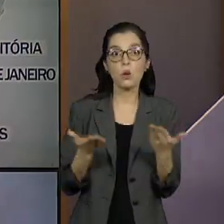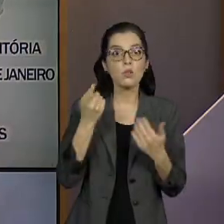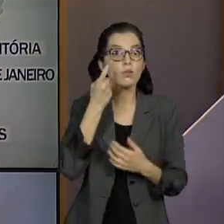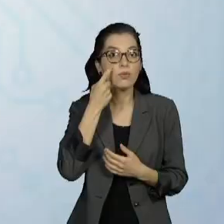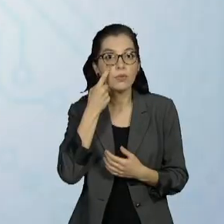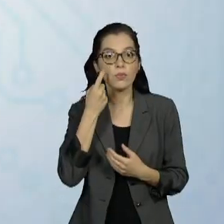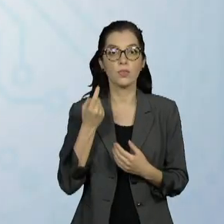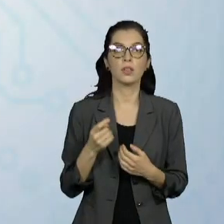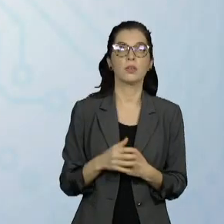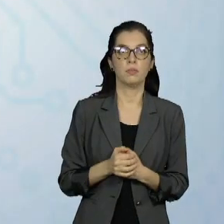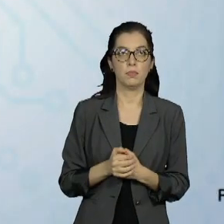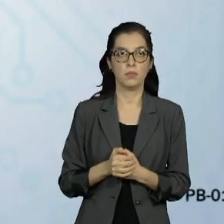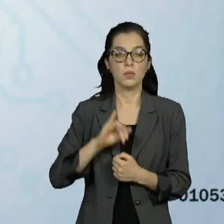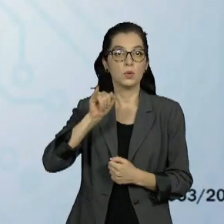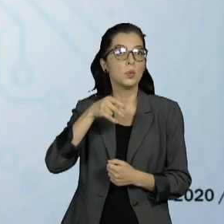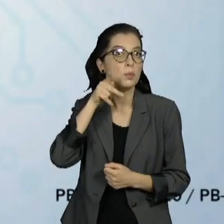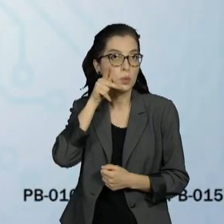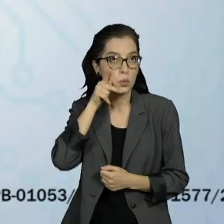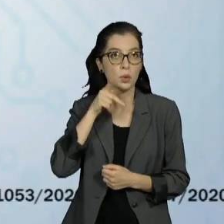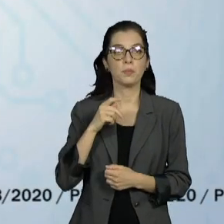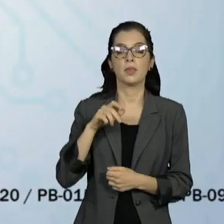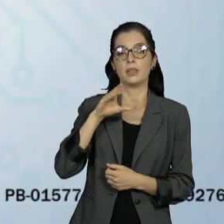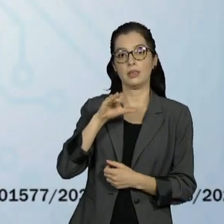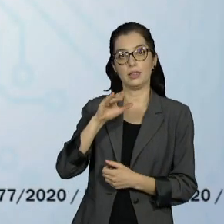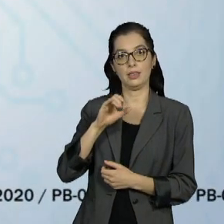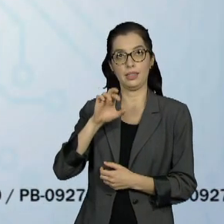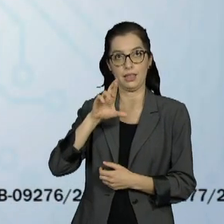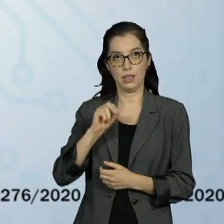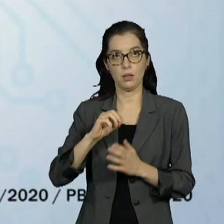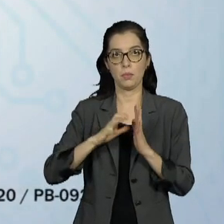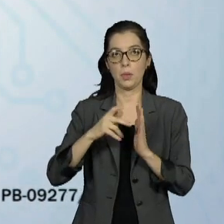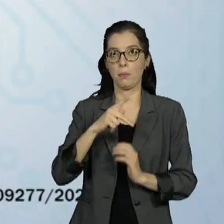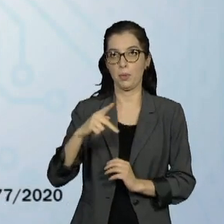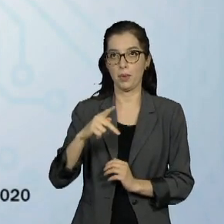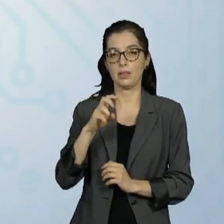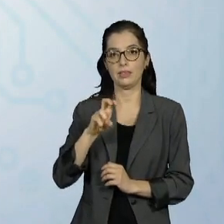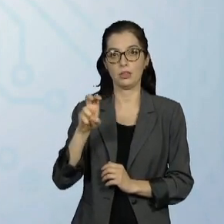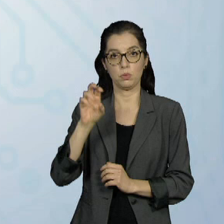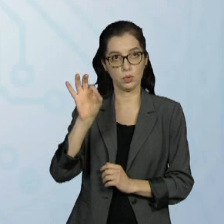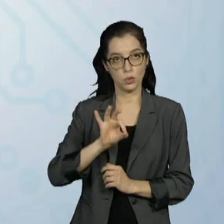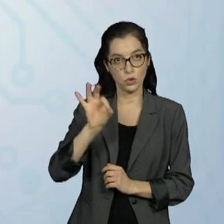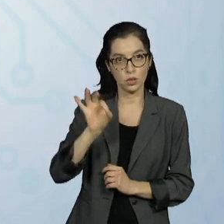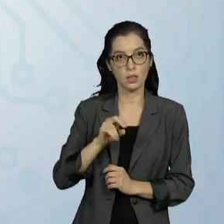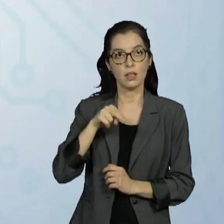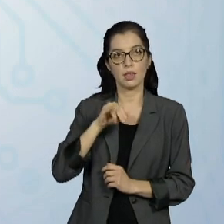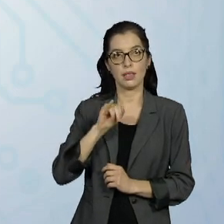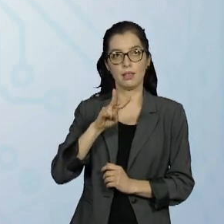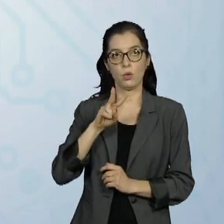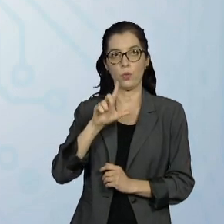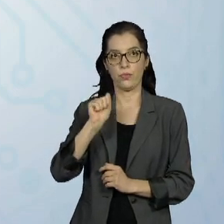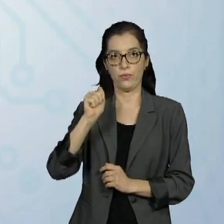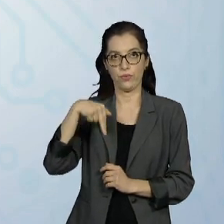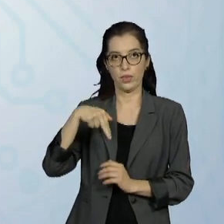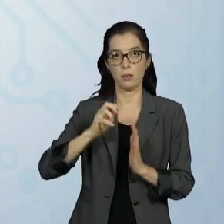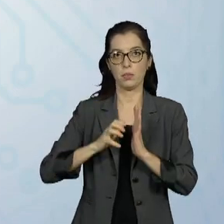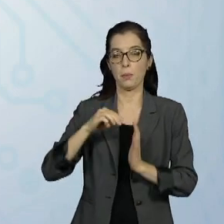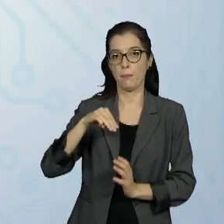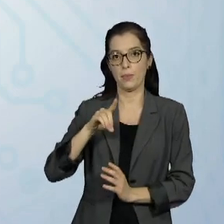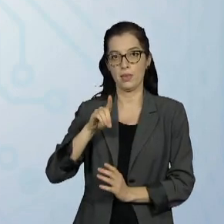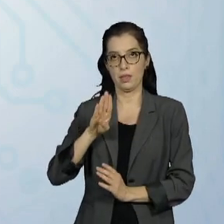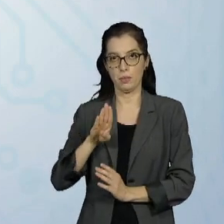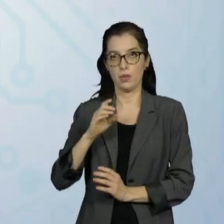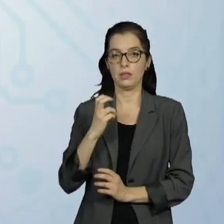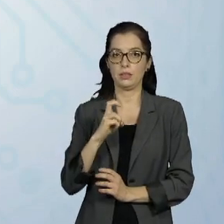Pessoa. Cícero Lucena, do PP, tem 55%. Nilvan Ferreira, do MDB, aparece com